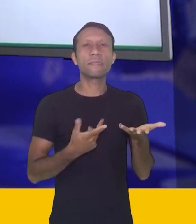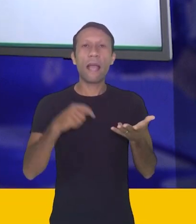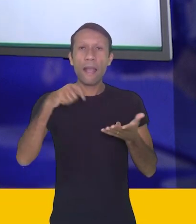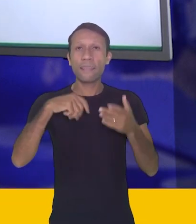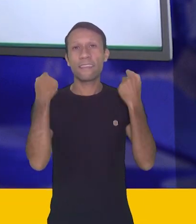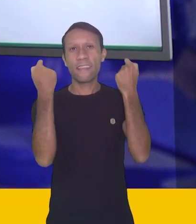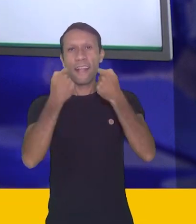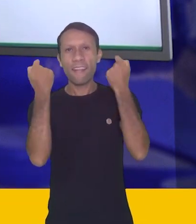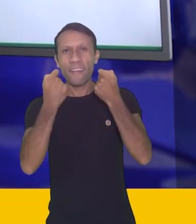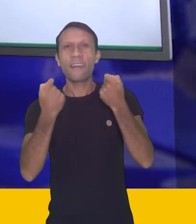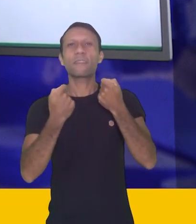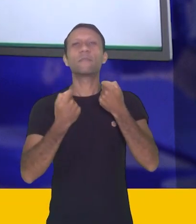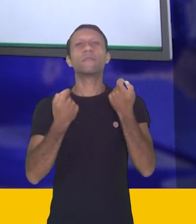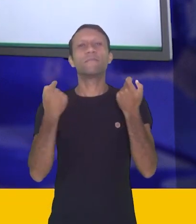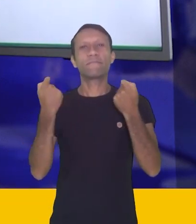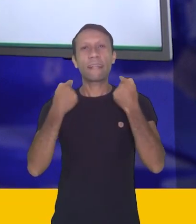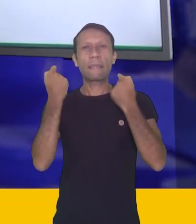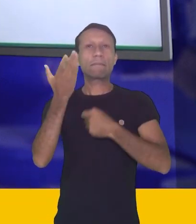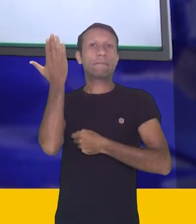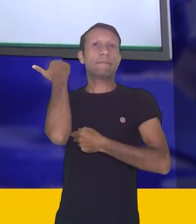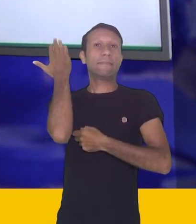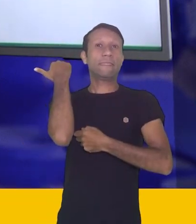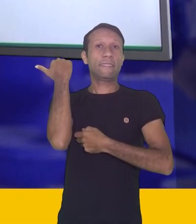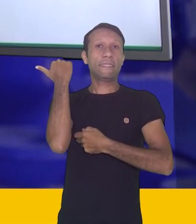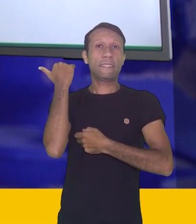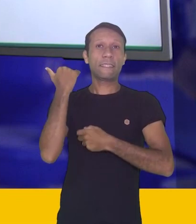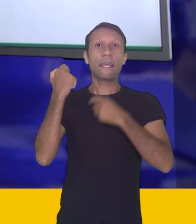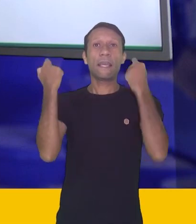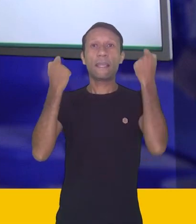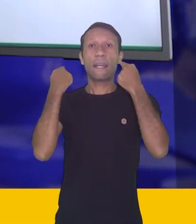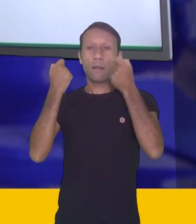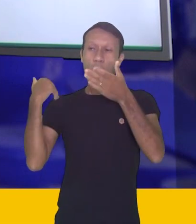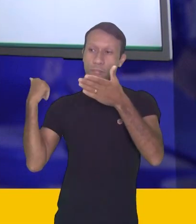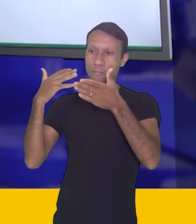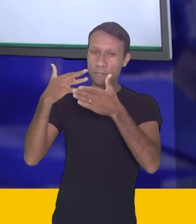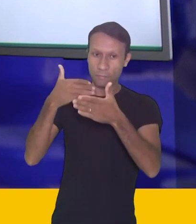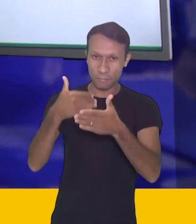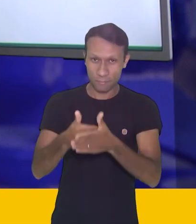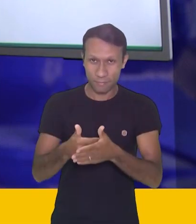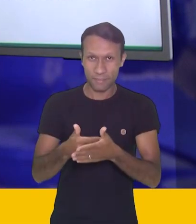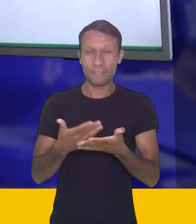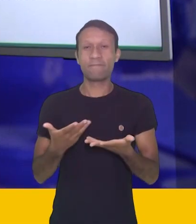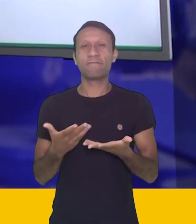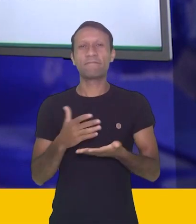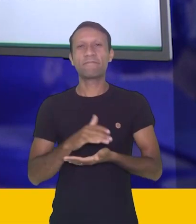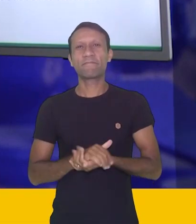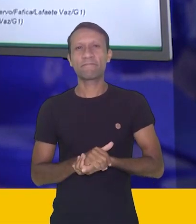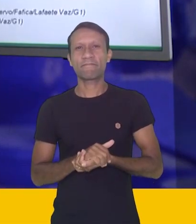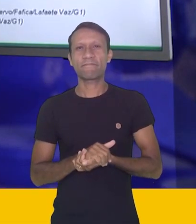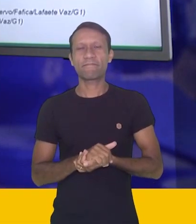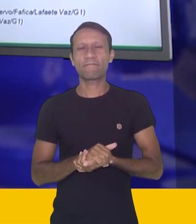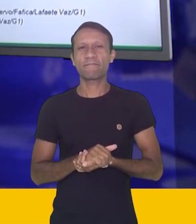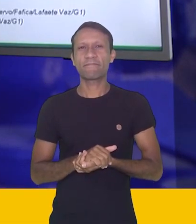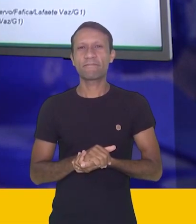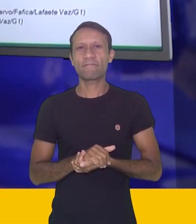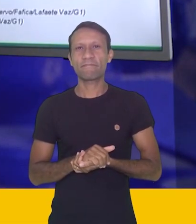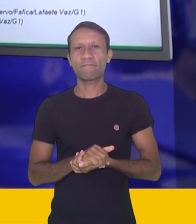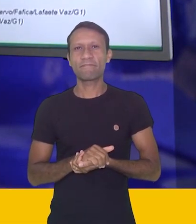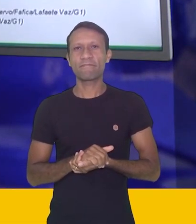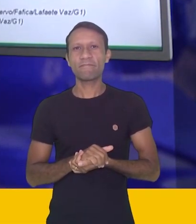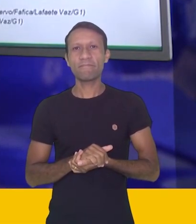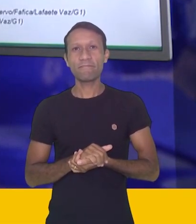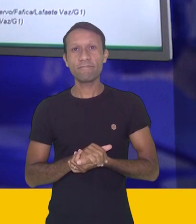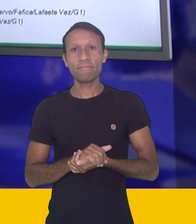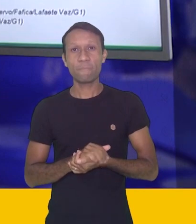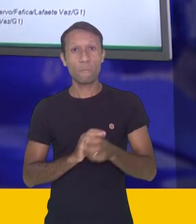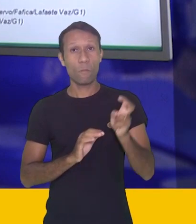Caruaru se transformando, da Caruaru antiga para Caruaru dos dias atuais, certo? Então seguindo adiante, vamos para o